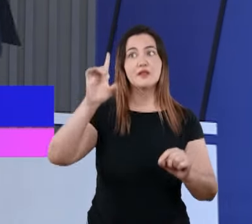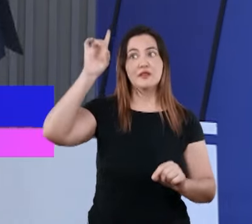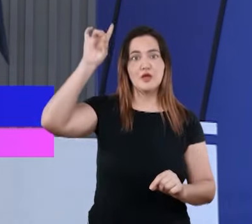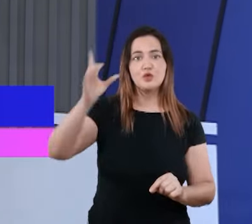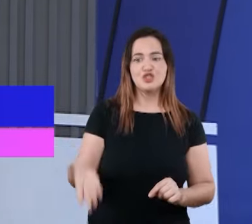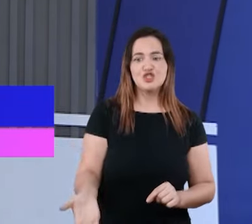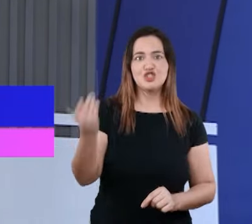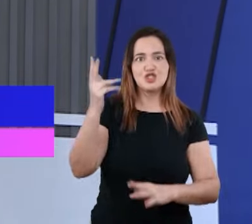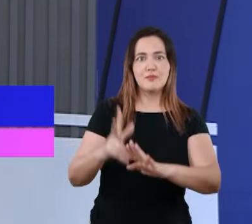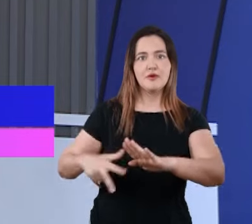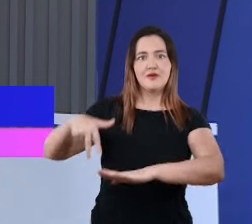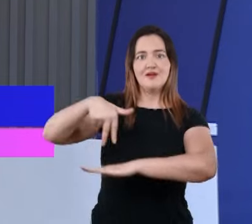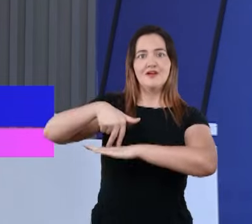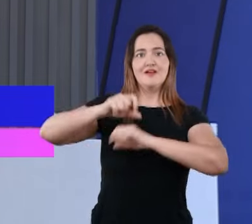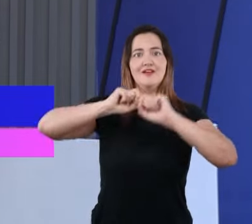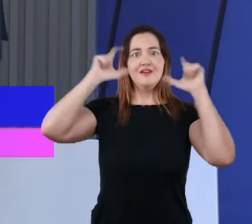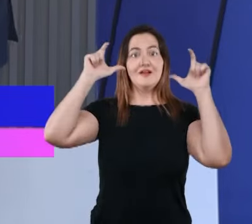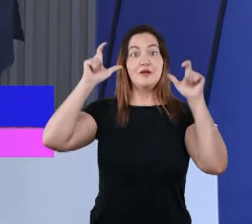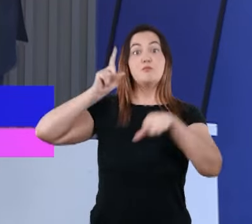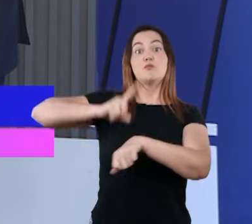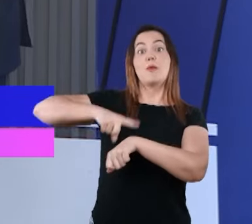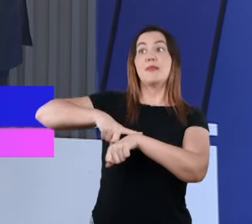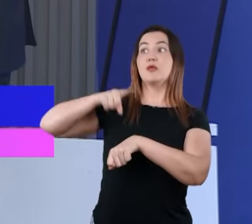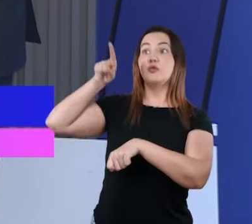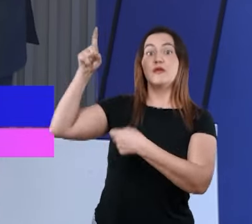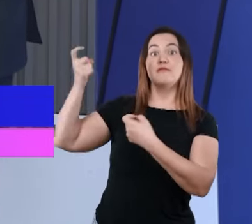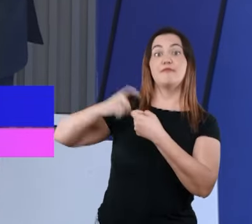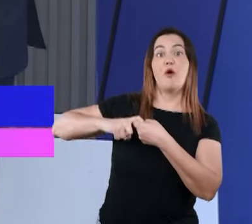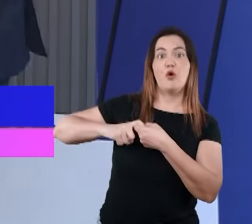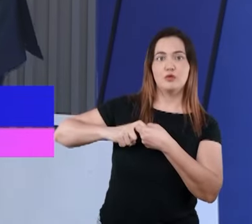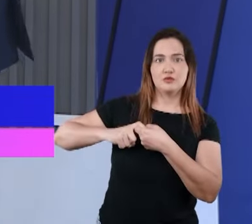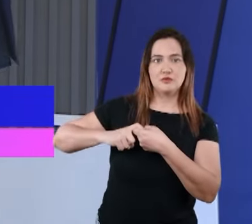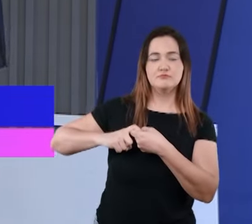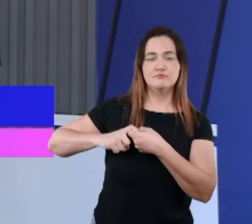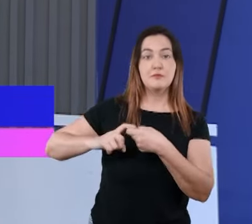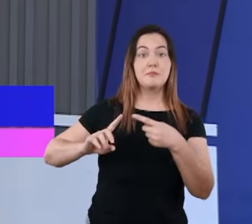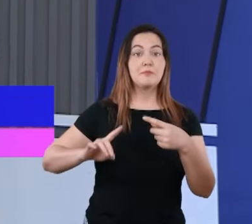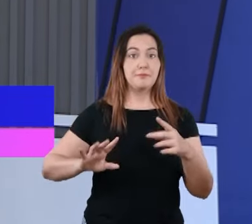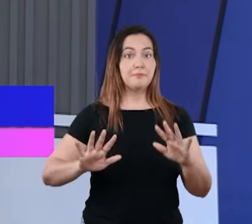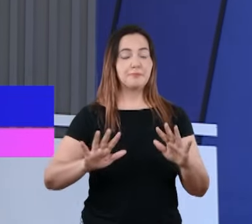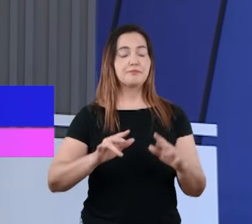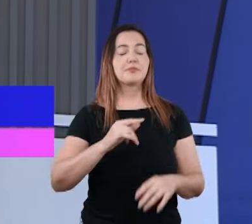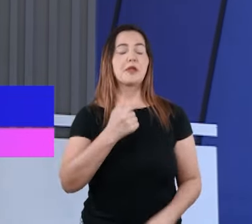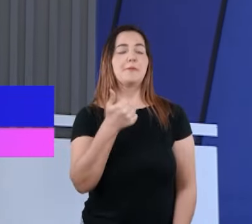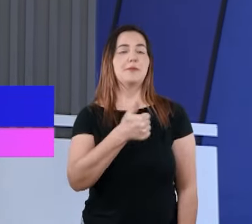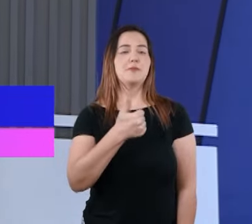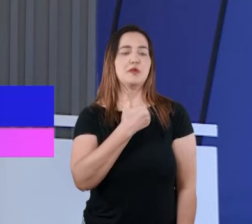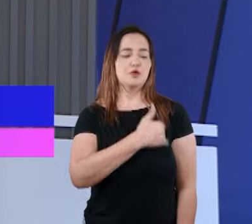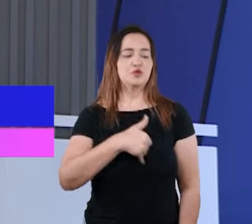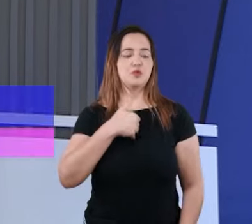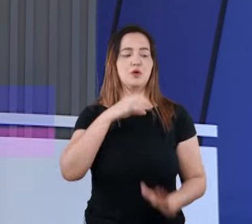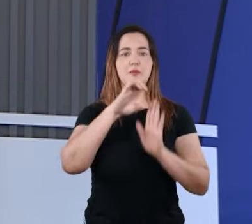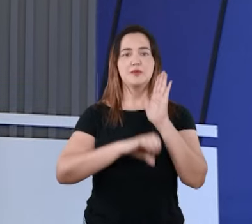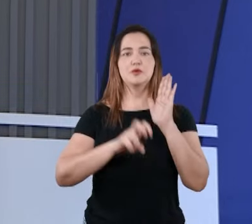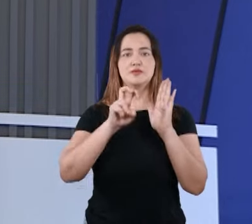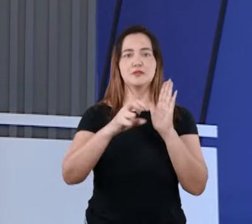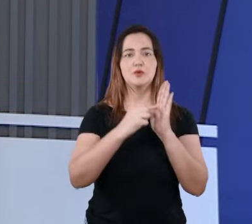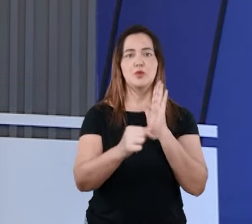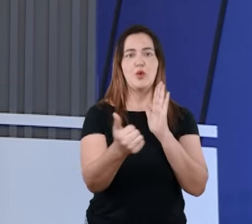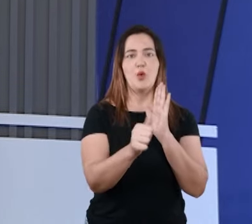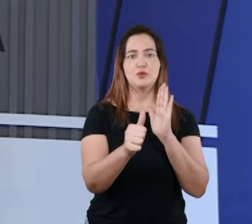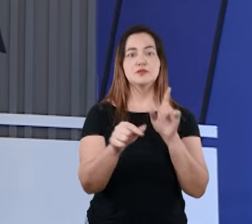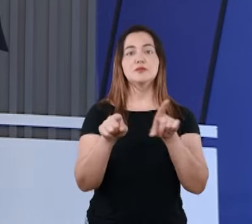uma solução dada pelo próprio Jesus. Diz 1 João 5.11 e 12.